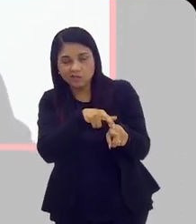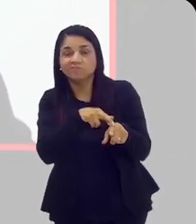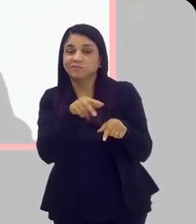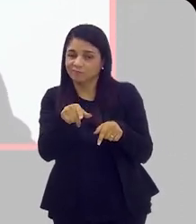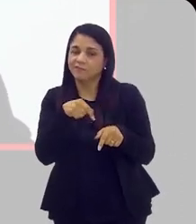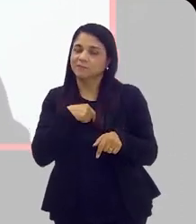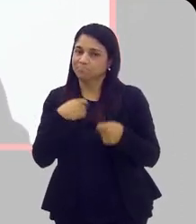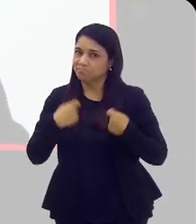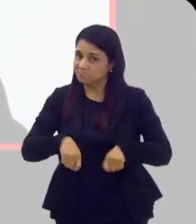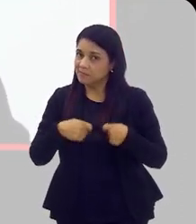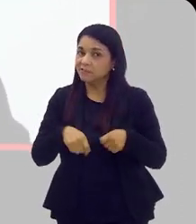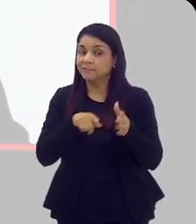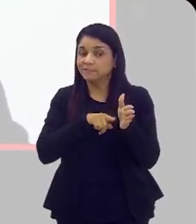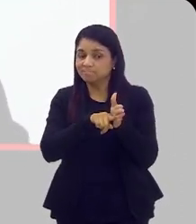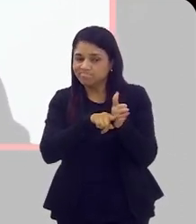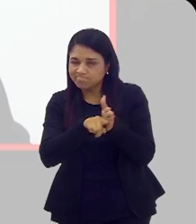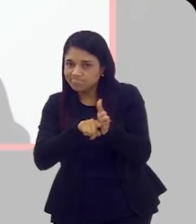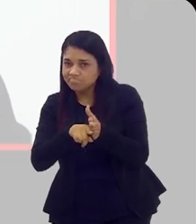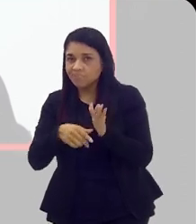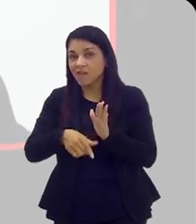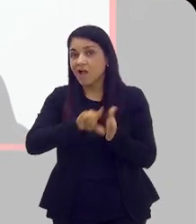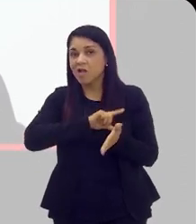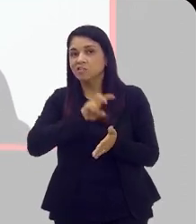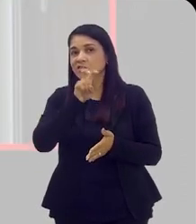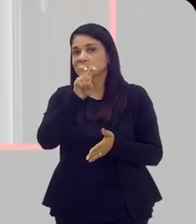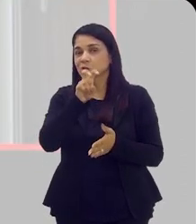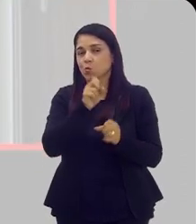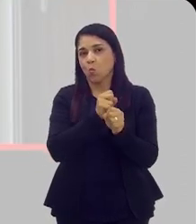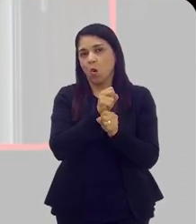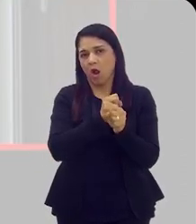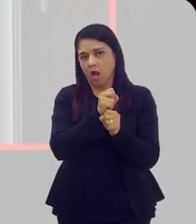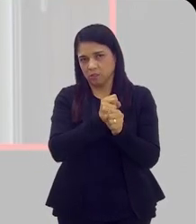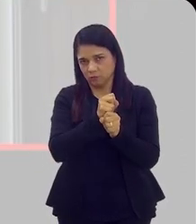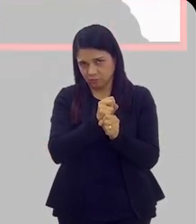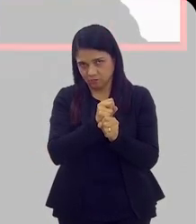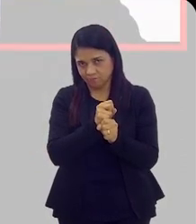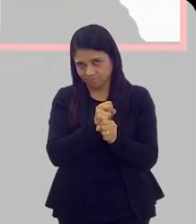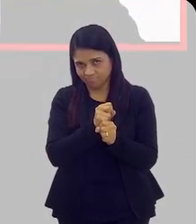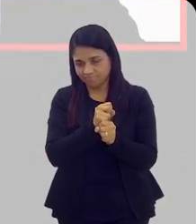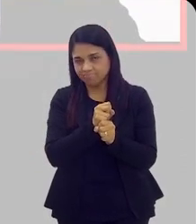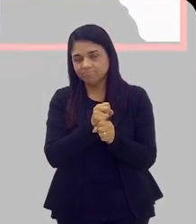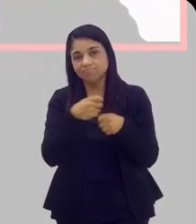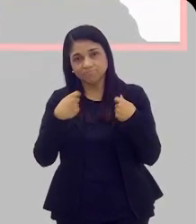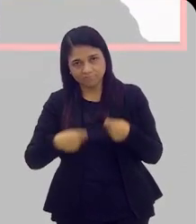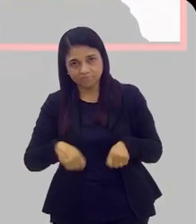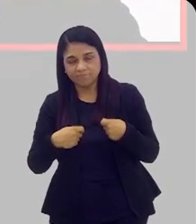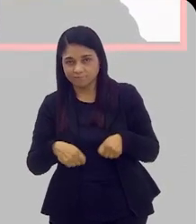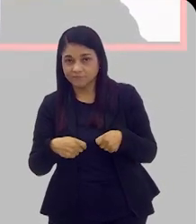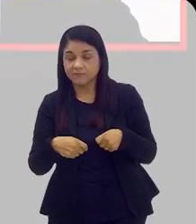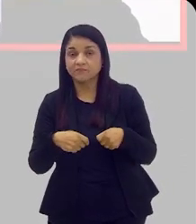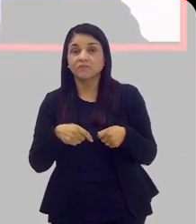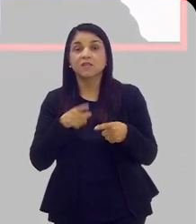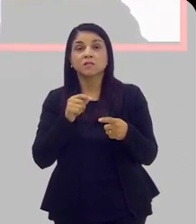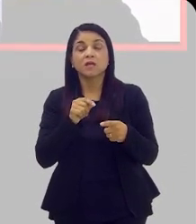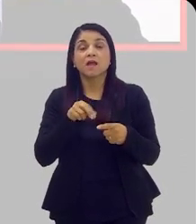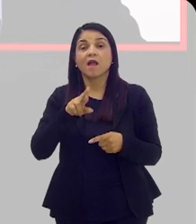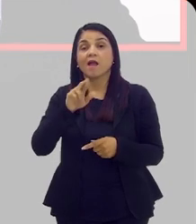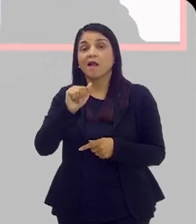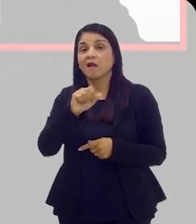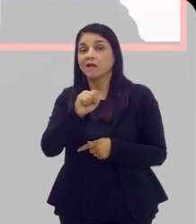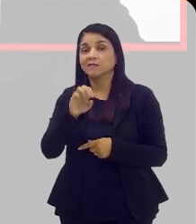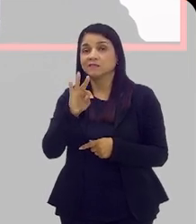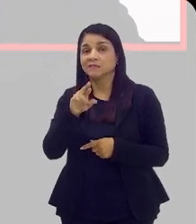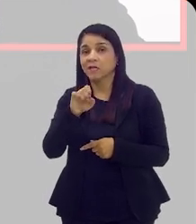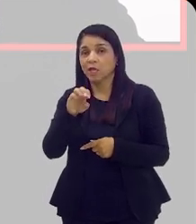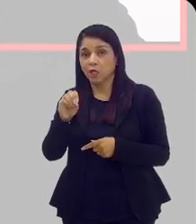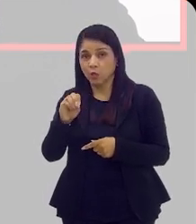risco aumentado. Você deve começar também o rastreio cinco anos antes do que a população geral. Então, o que a gente usa em termos de rastreio